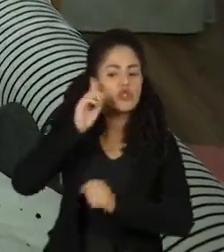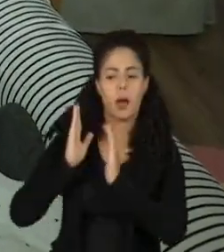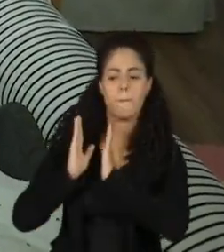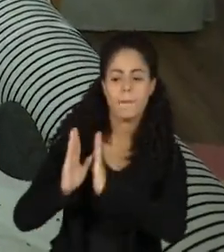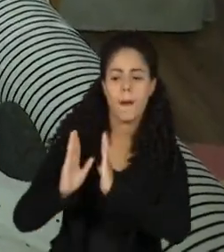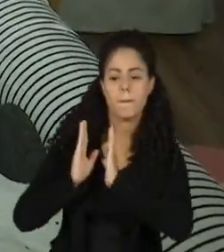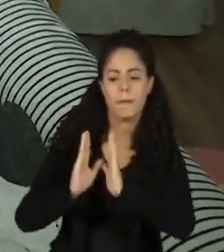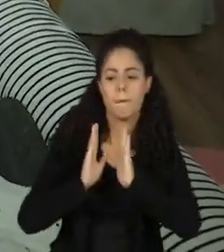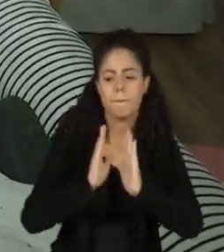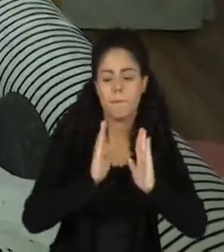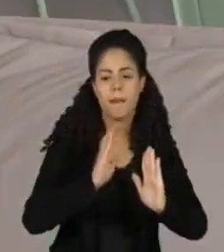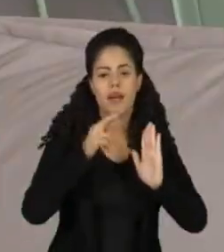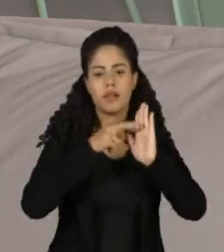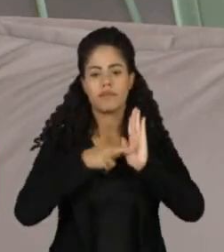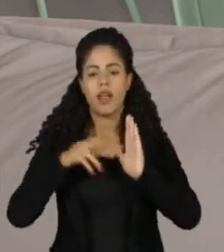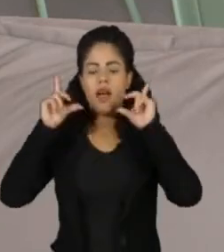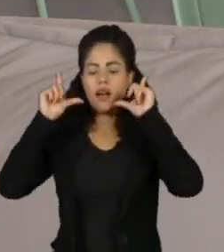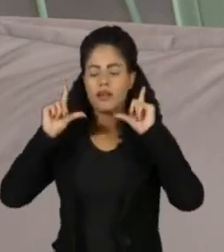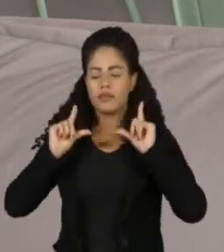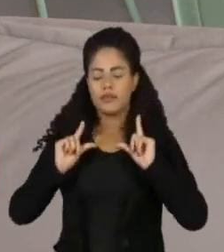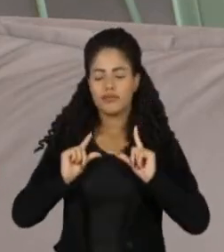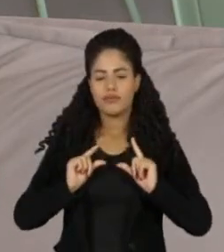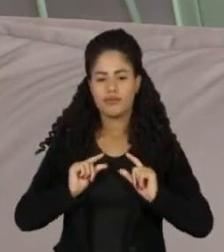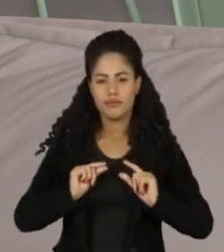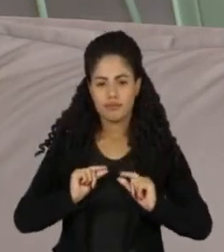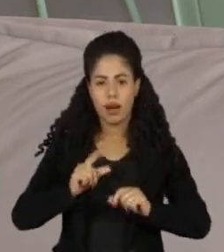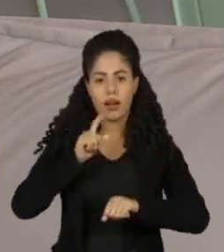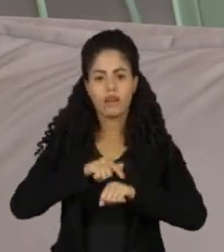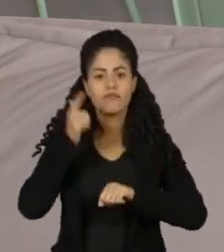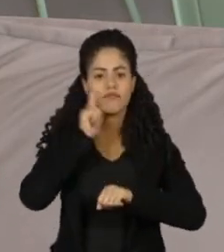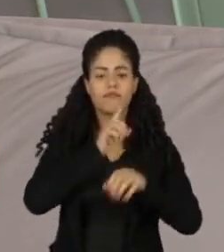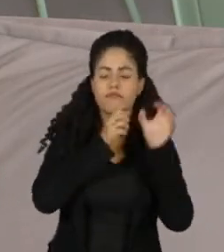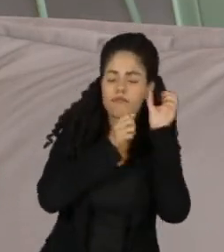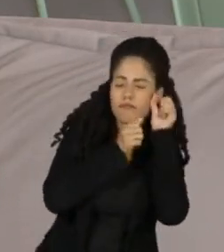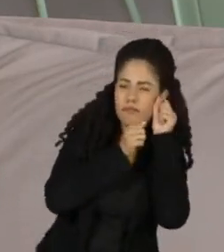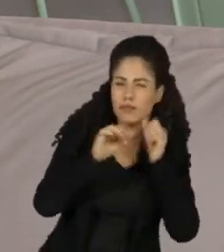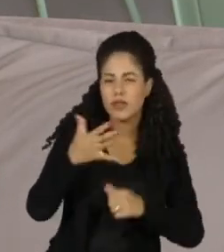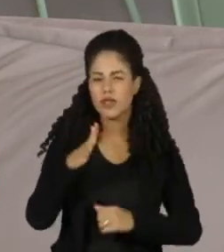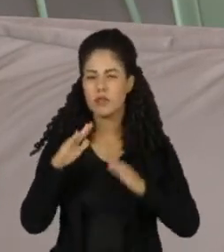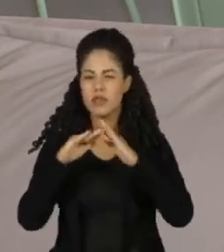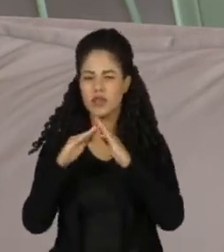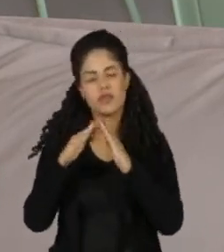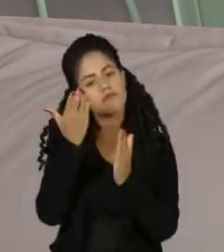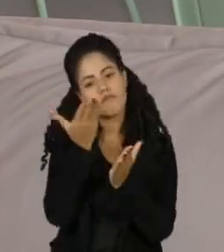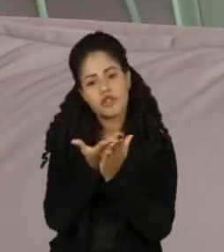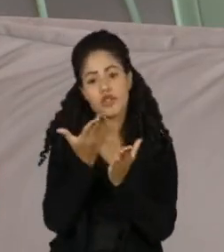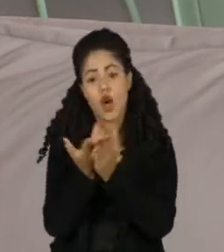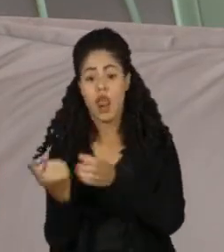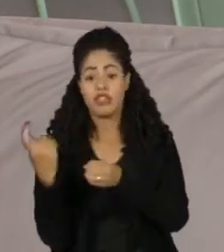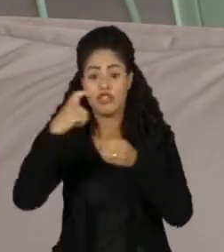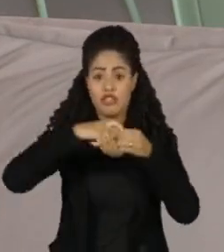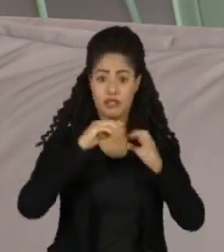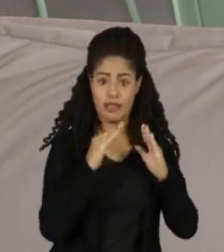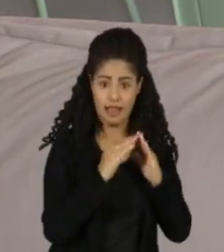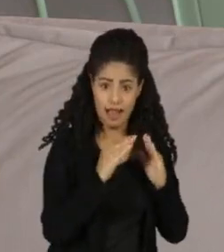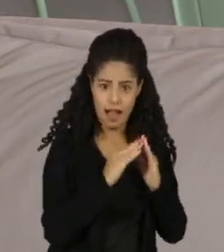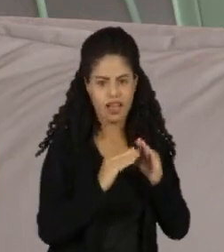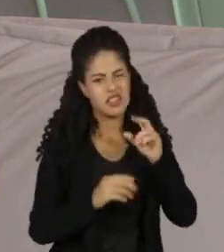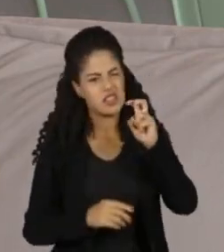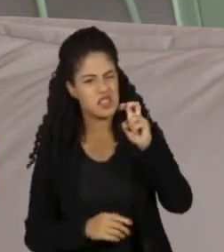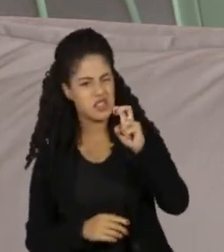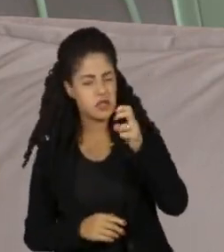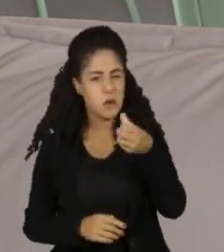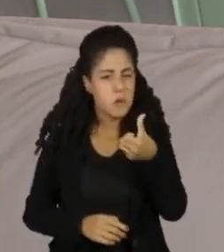relaxar e descansar. Eles chegam da escola umas 5 e meia, umas 6 horas da tarde. A gente